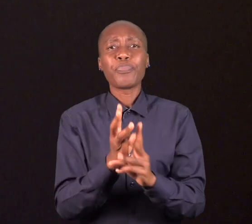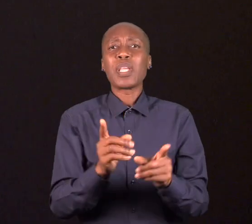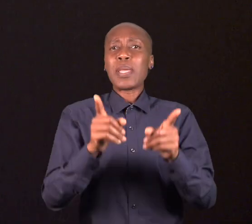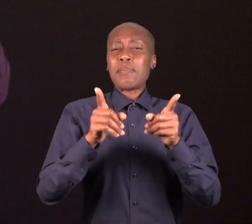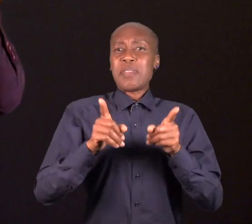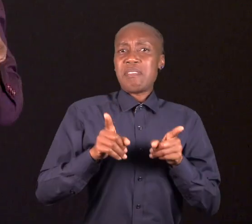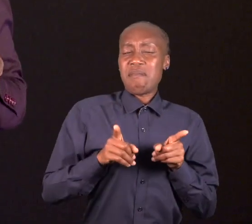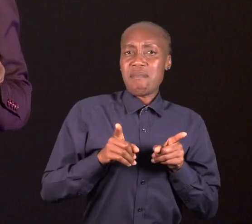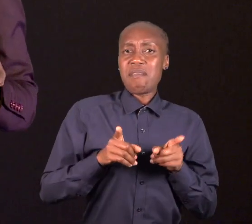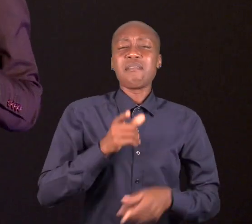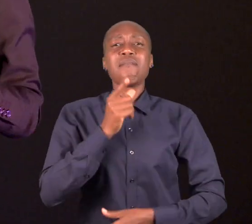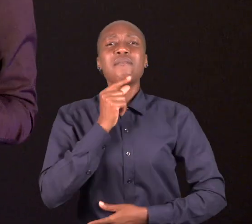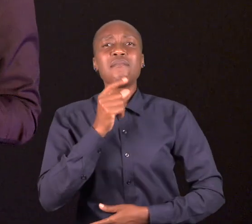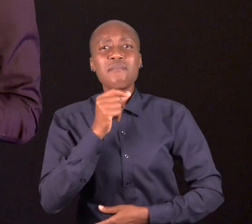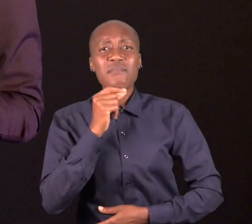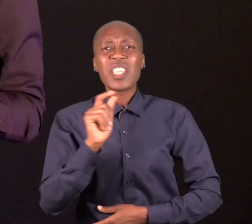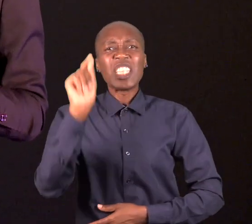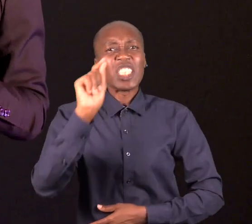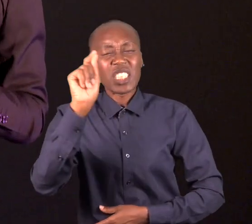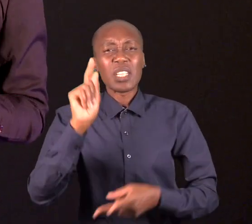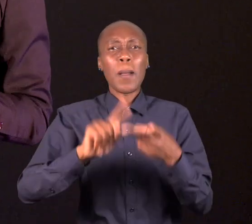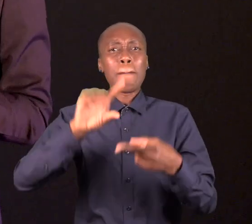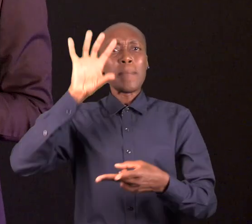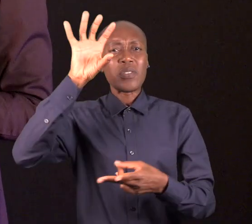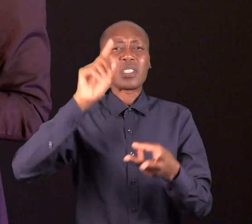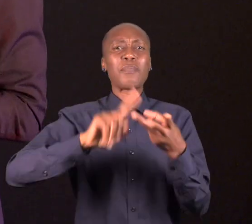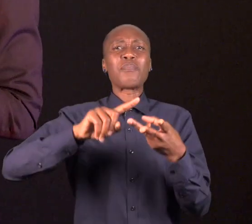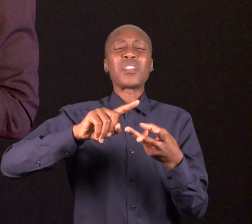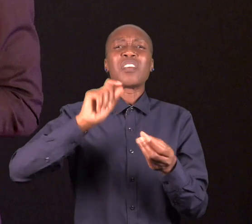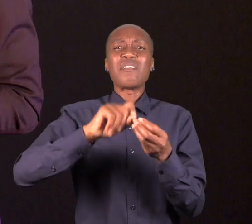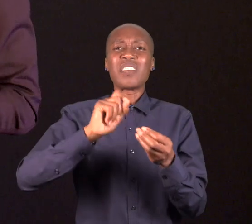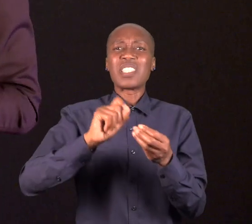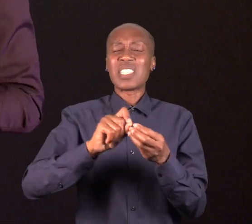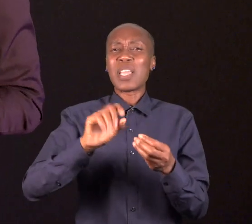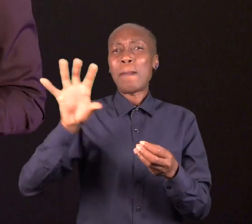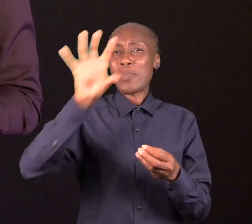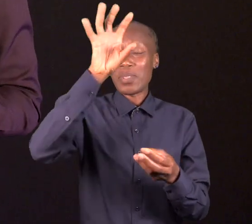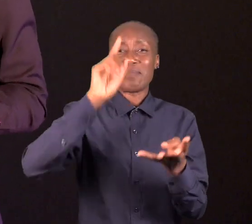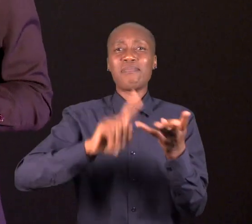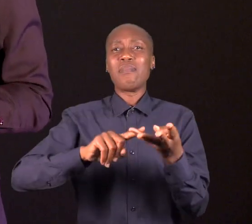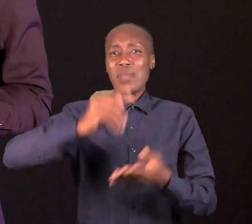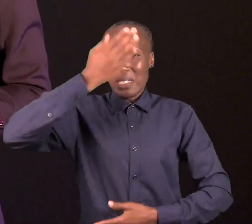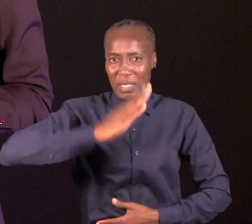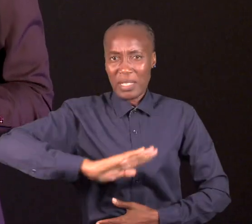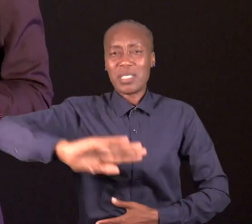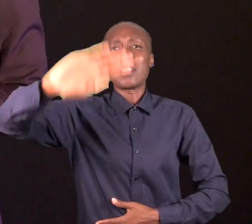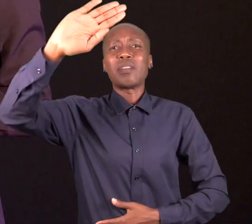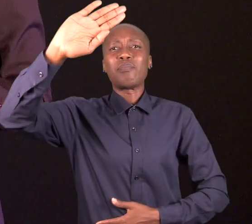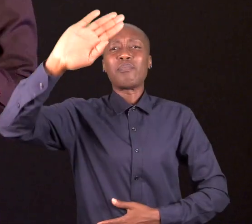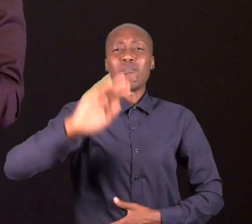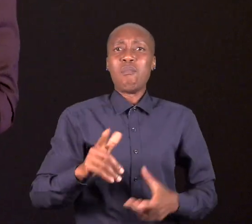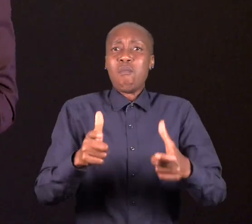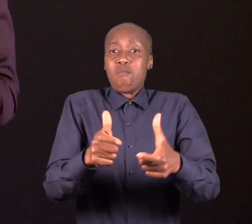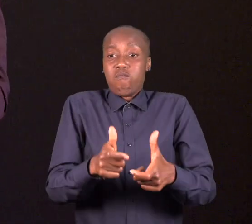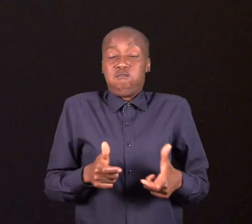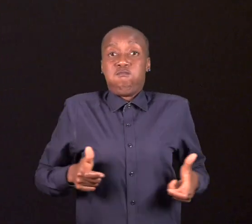desde os níveis distrital, provincial, regional e nacional. Eventos